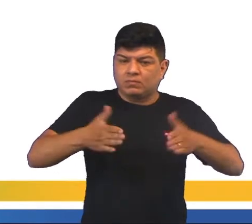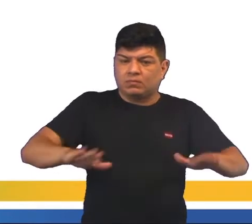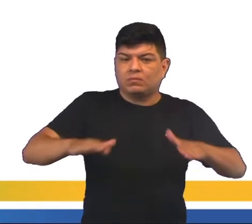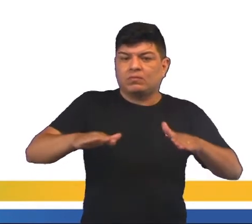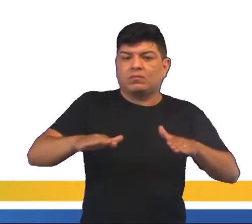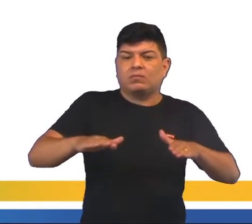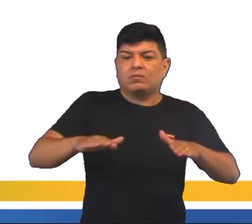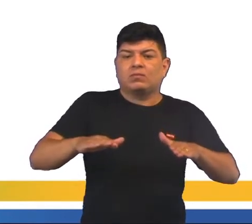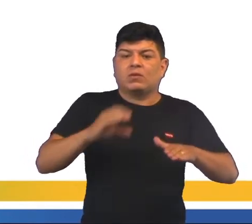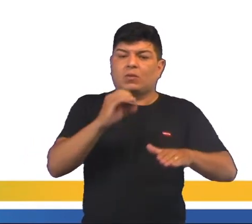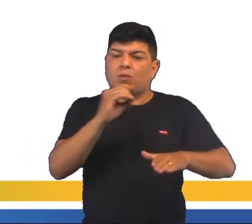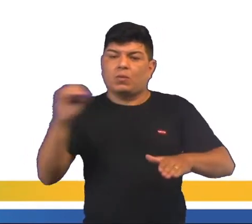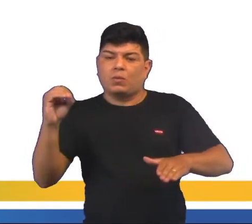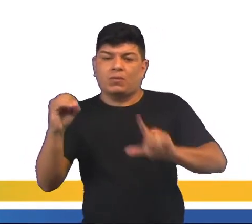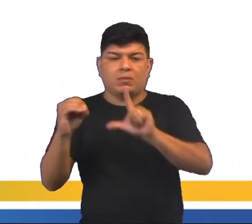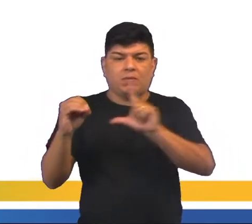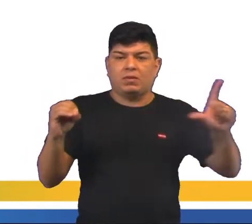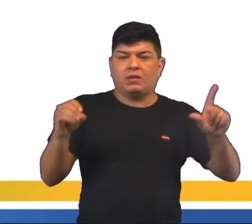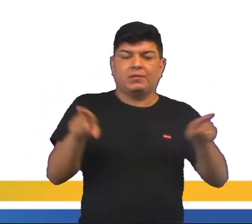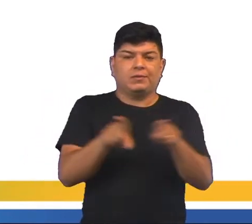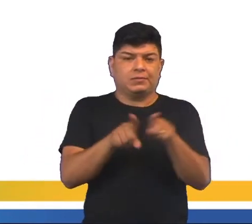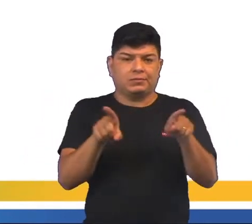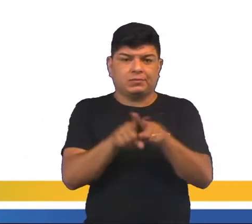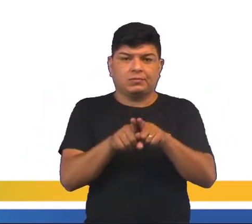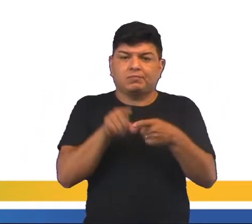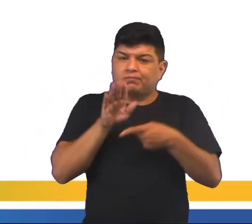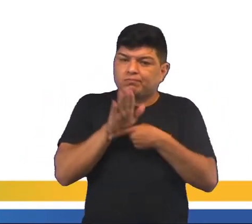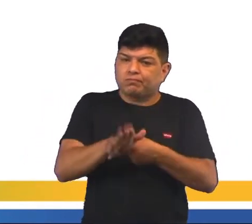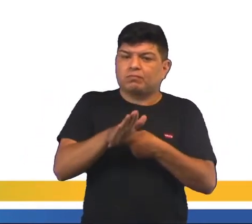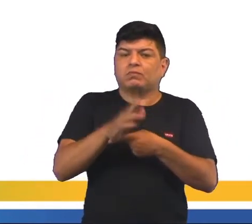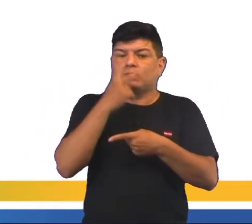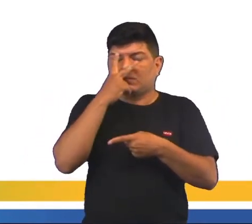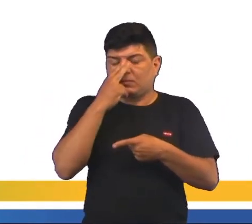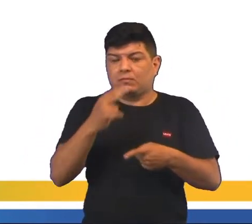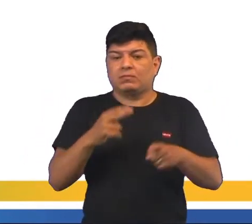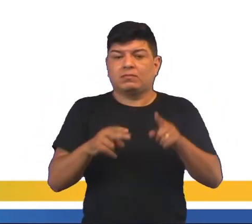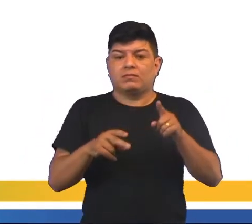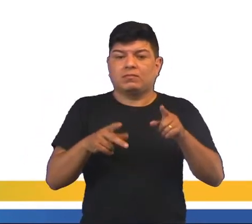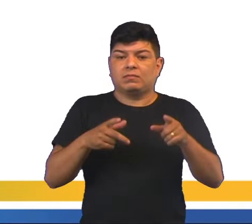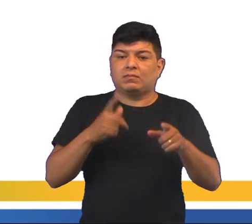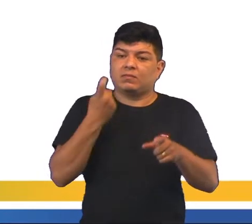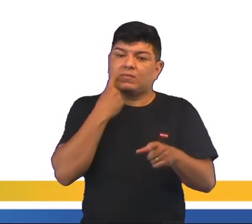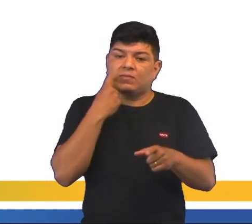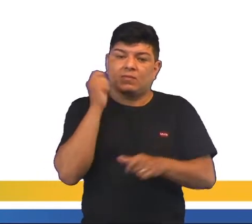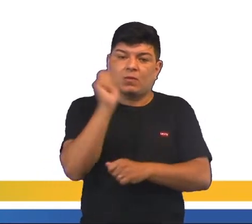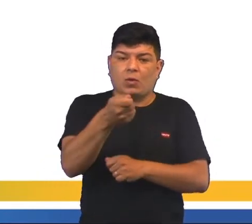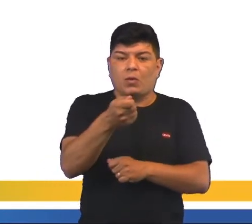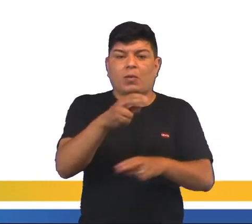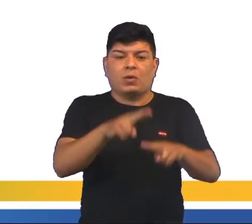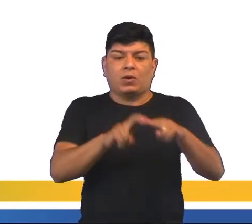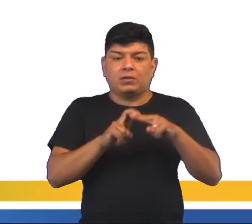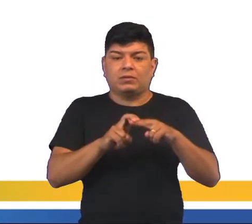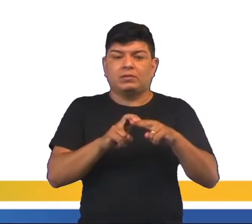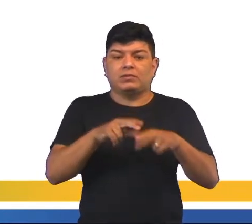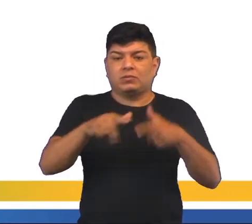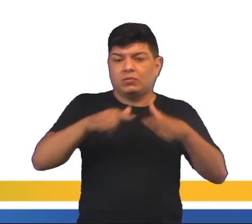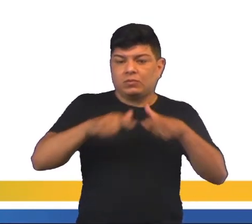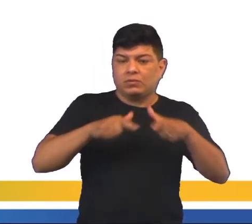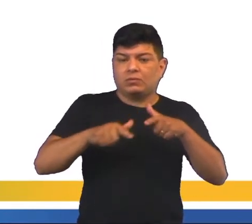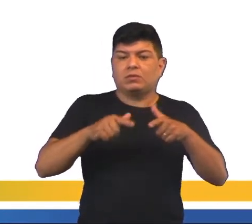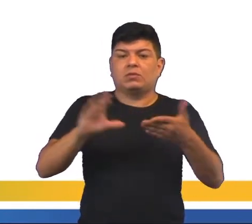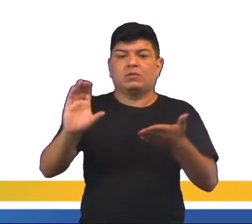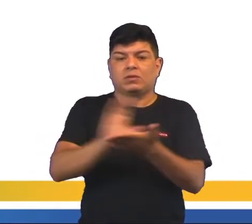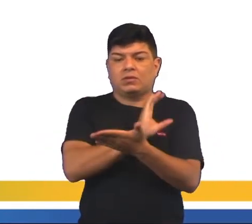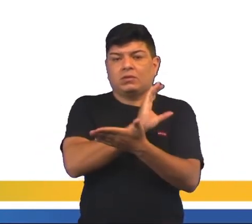oeste e a costa leste do continente favorece a atividade pesqueira, que isso, a atividade pesqueira, é um